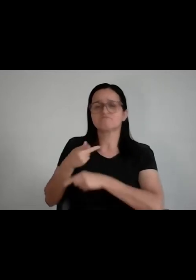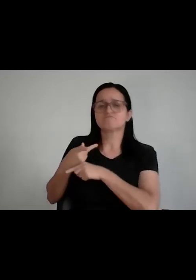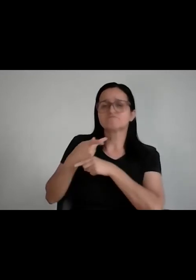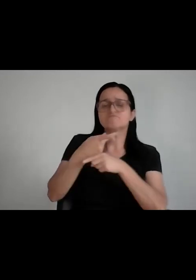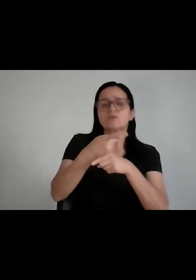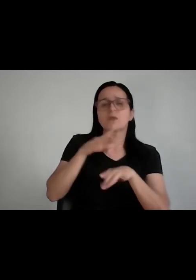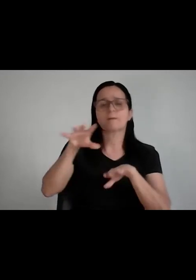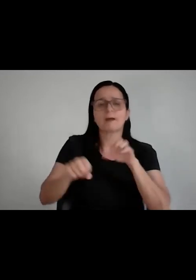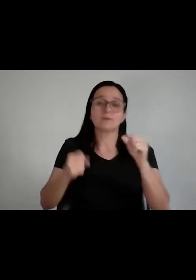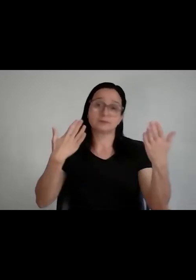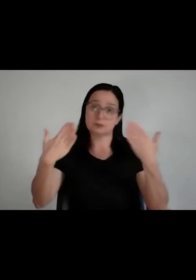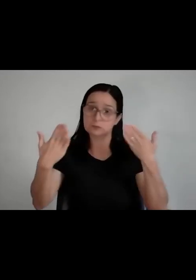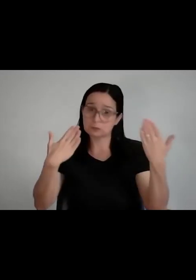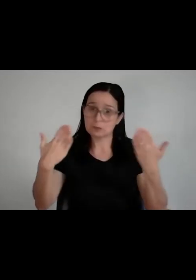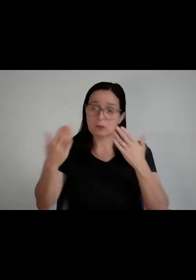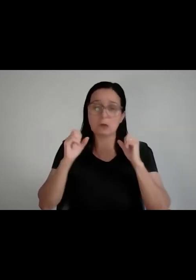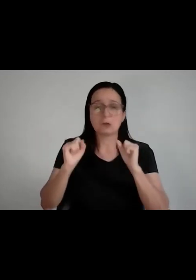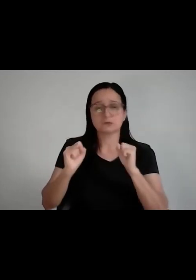psicológico, você vai fazer terapia,